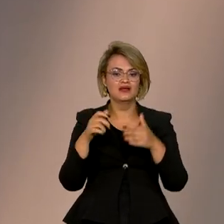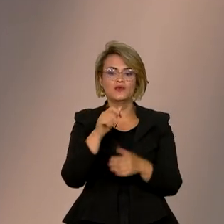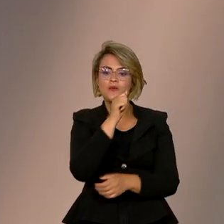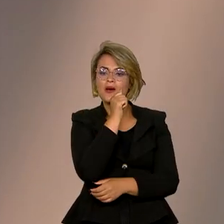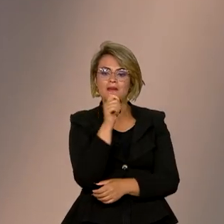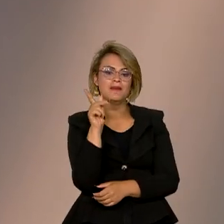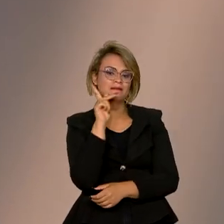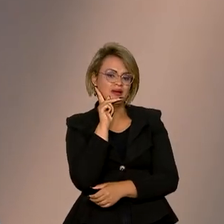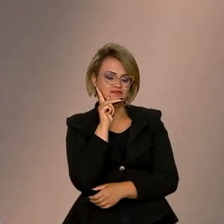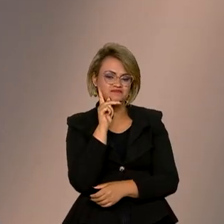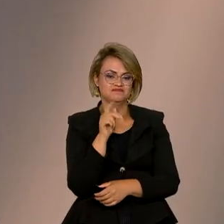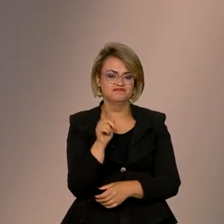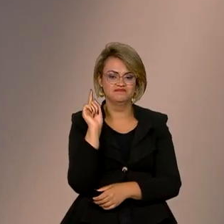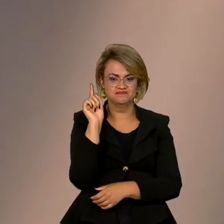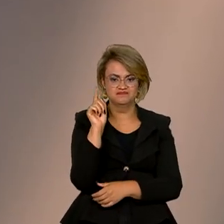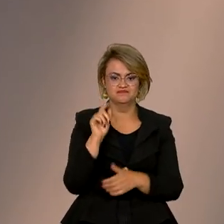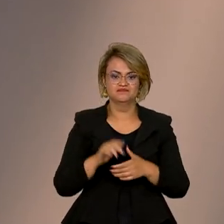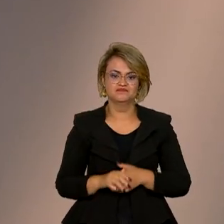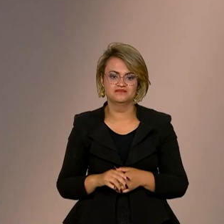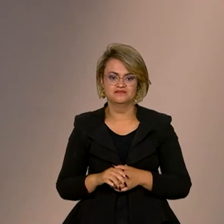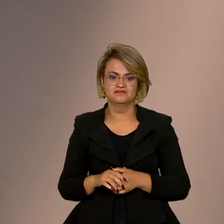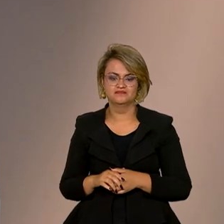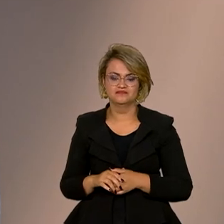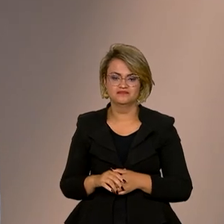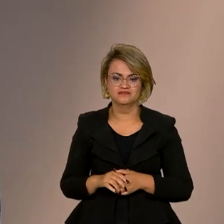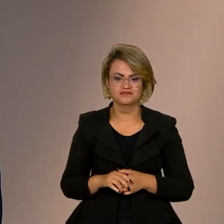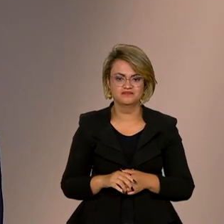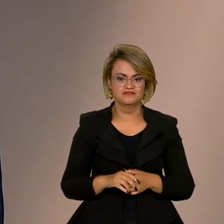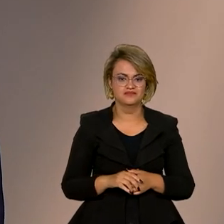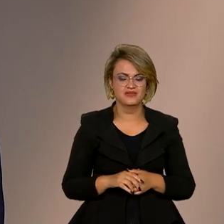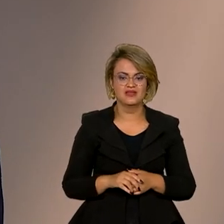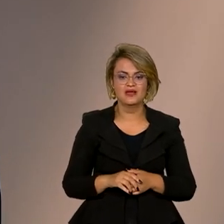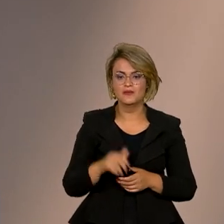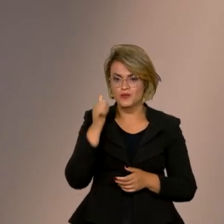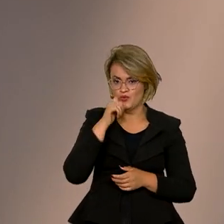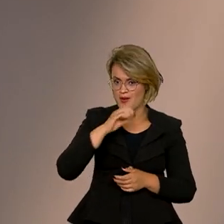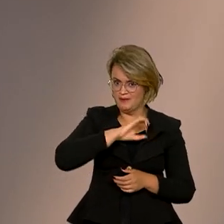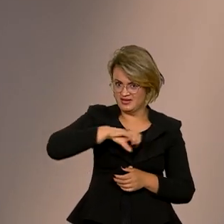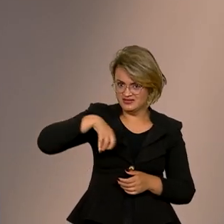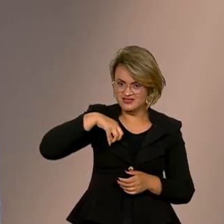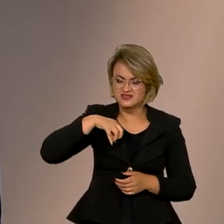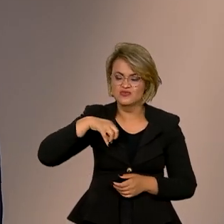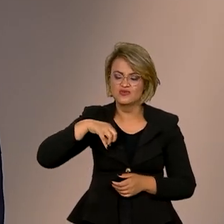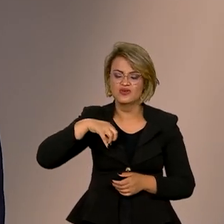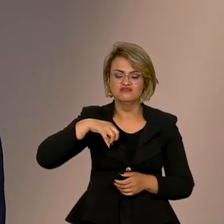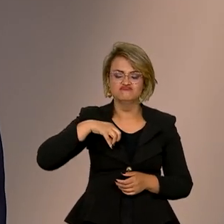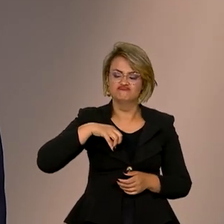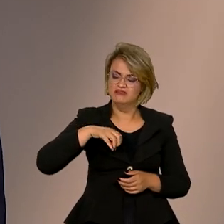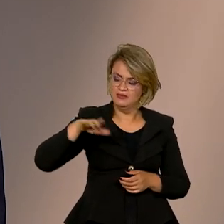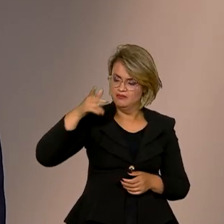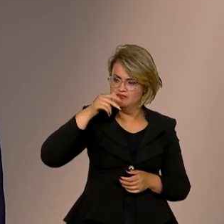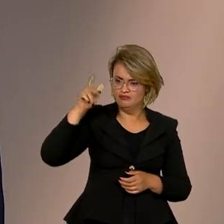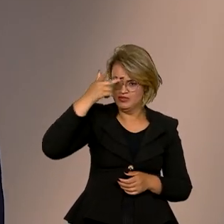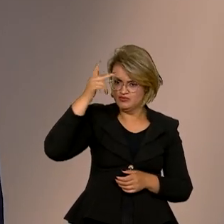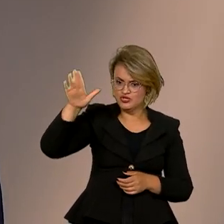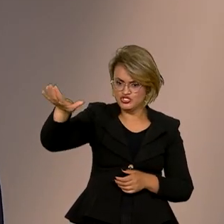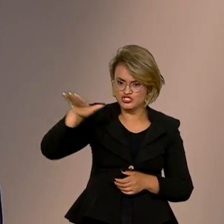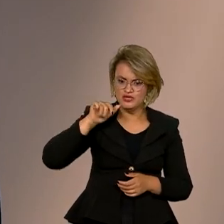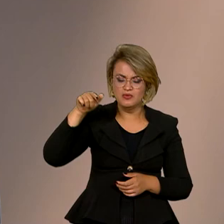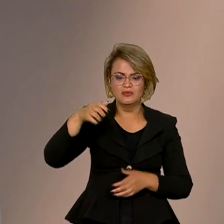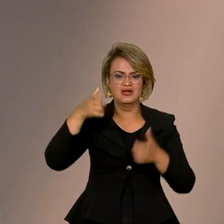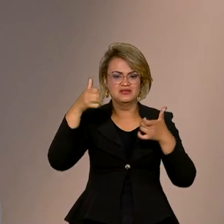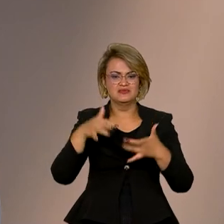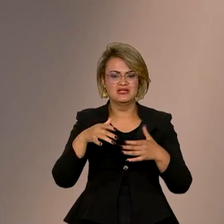para prospecção de gás e petróleo na costa do Amapá. Marina Silva foi convidada a falar sobre o recente